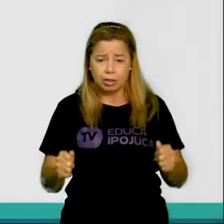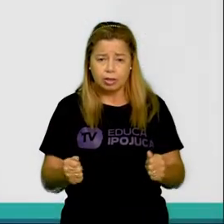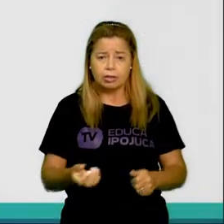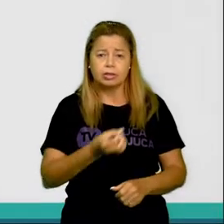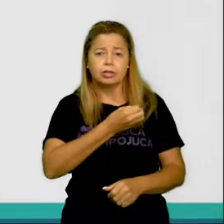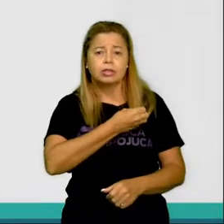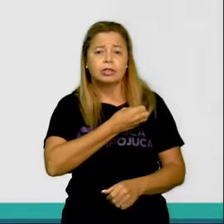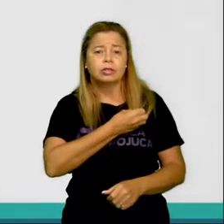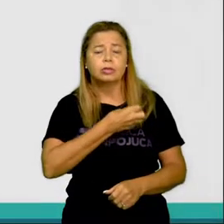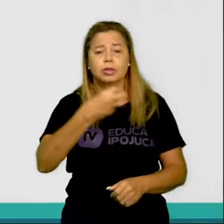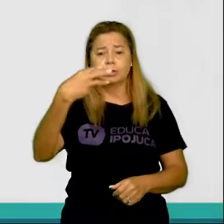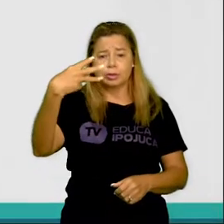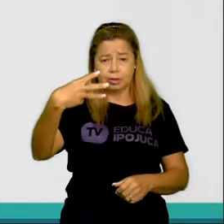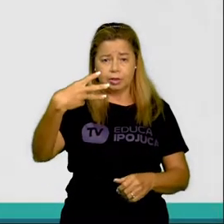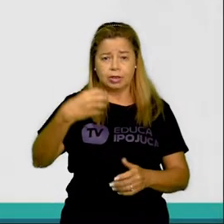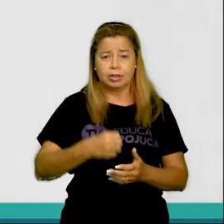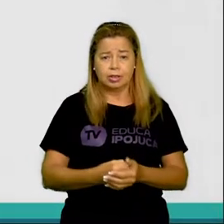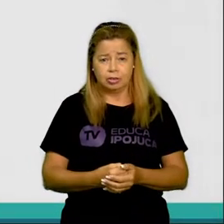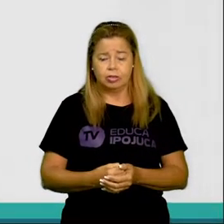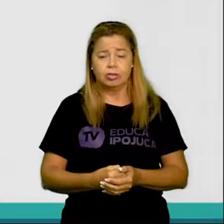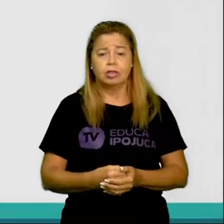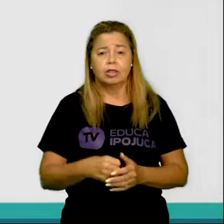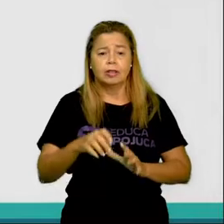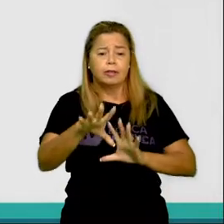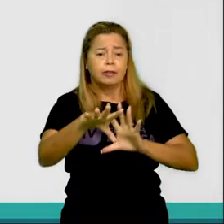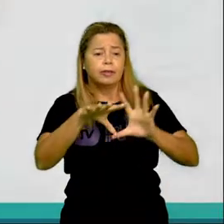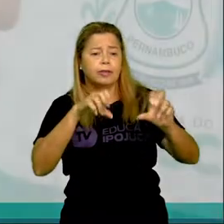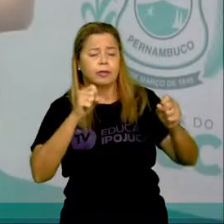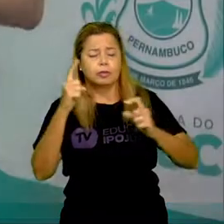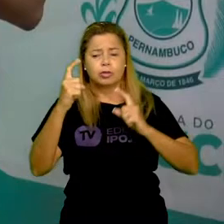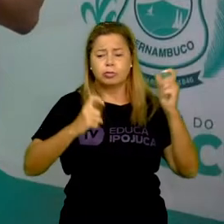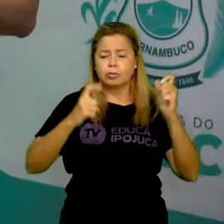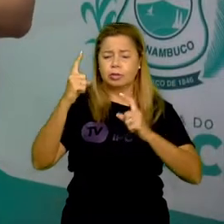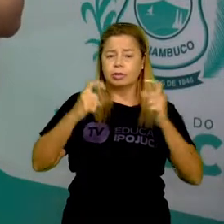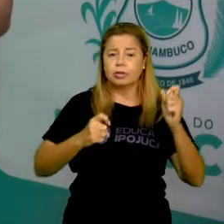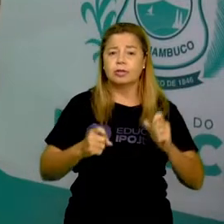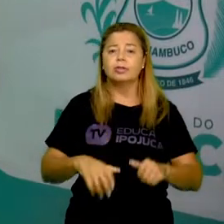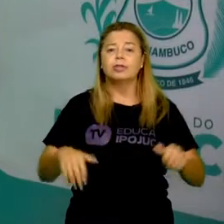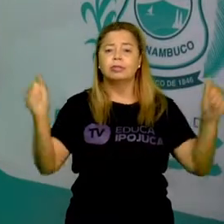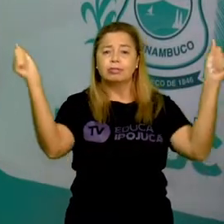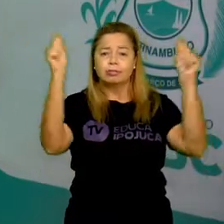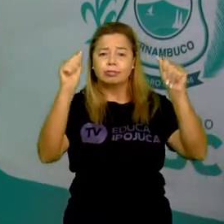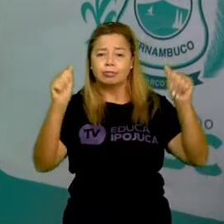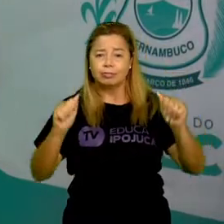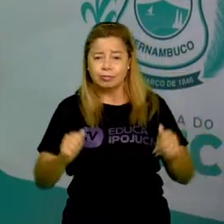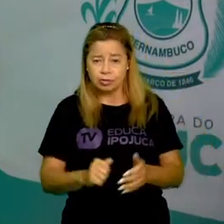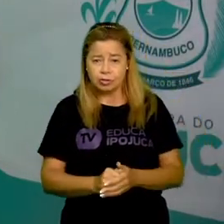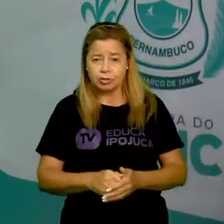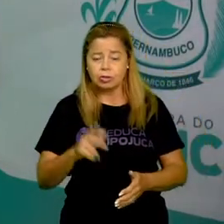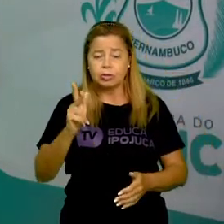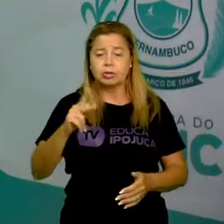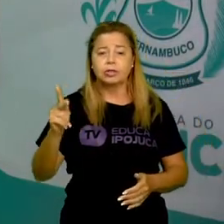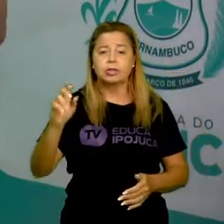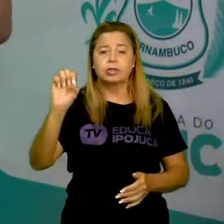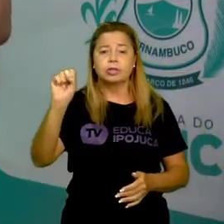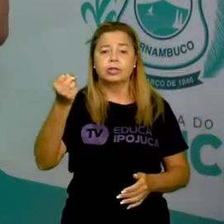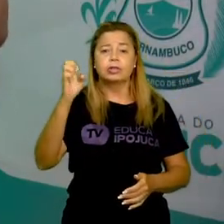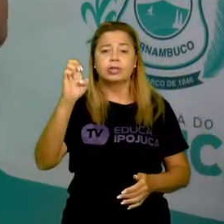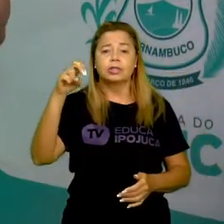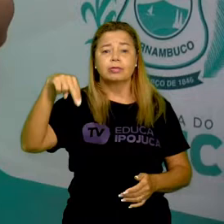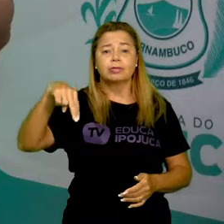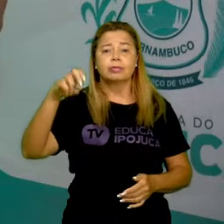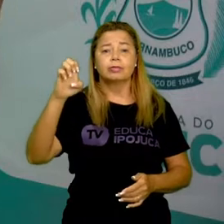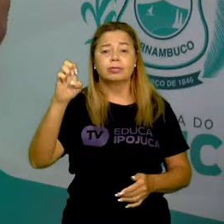Diferentes Formas de Expressões Artísticas. Com o professor Cineval Santana, você vai aprender sempre mais um